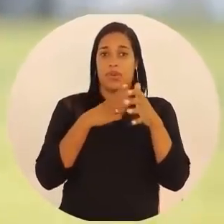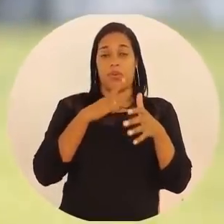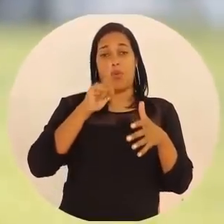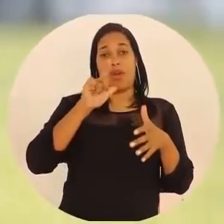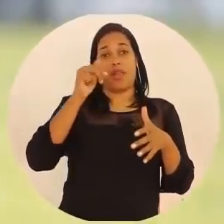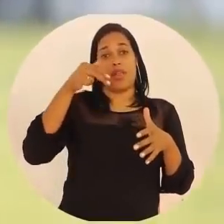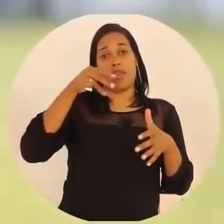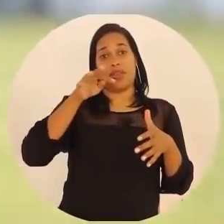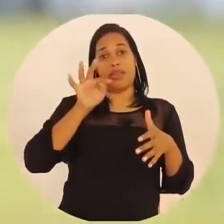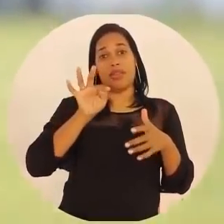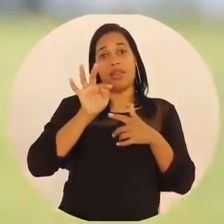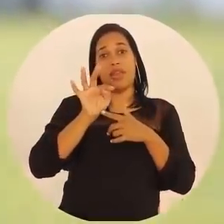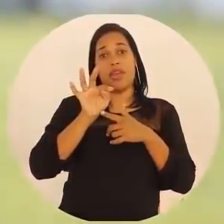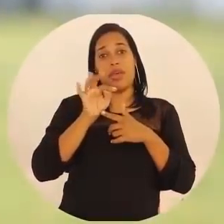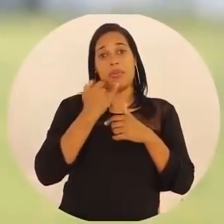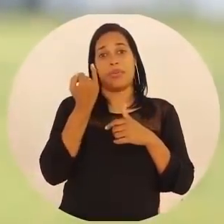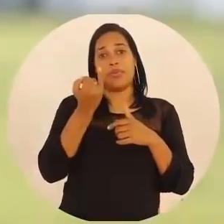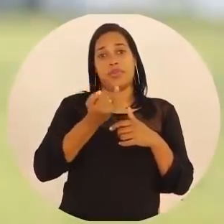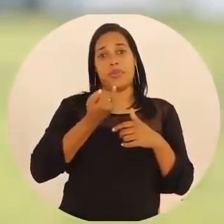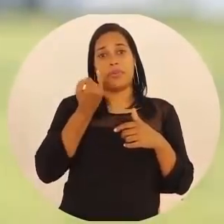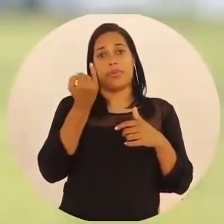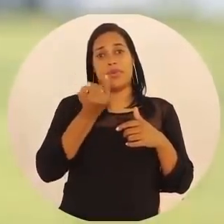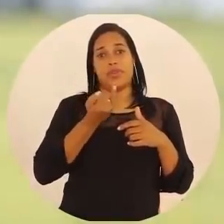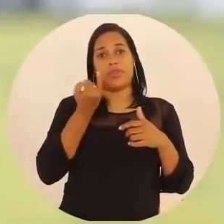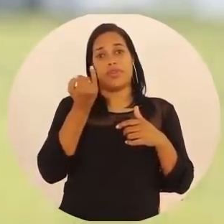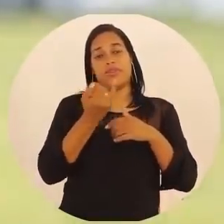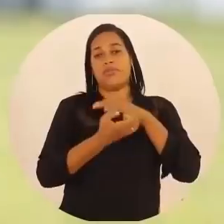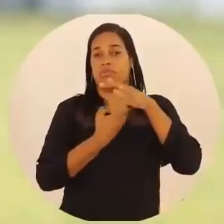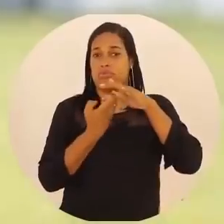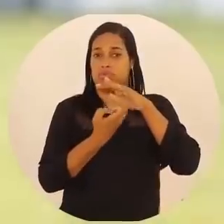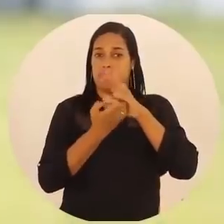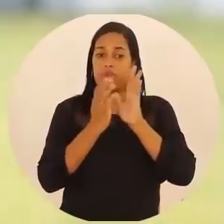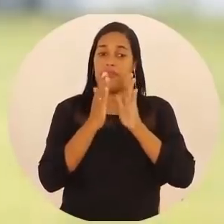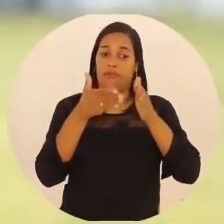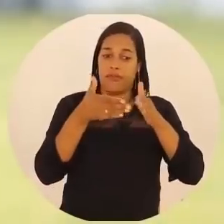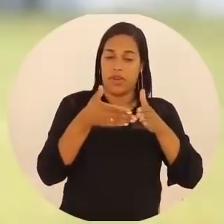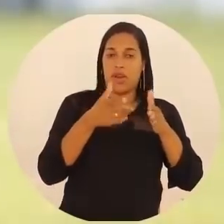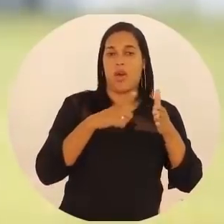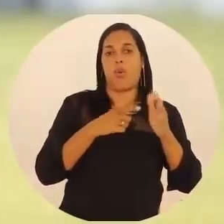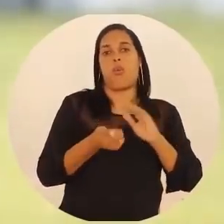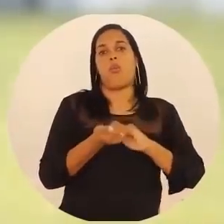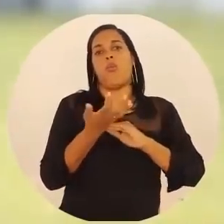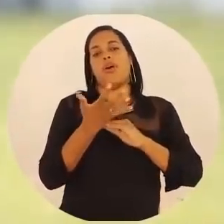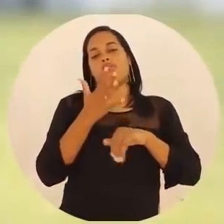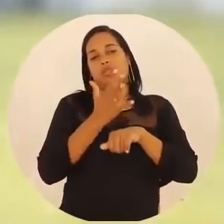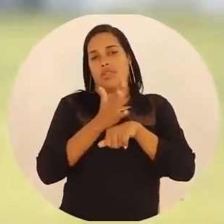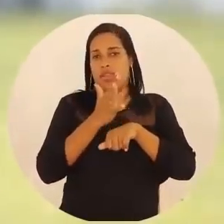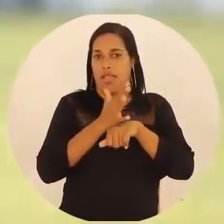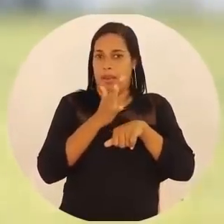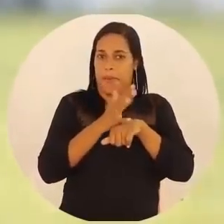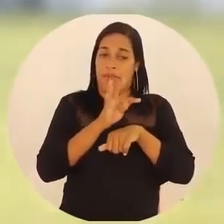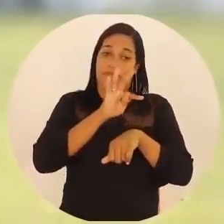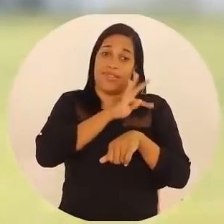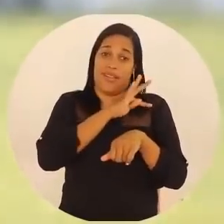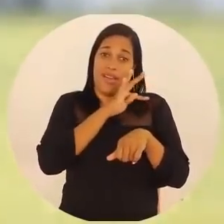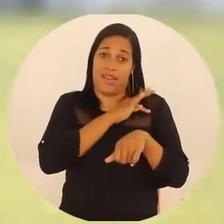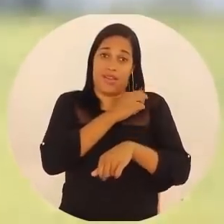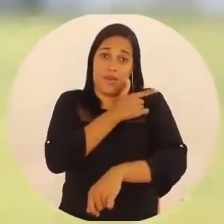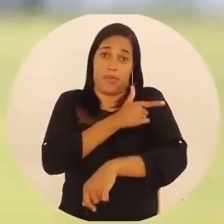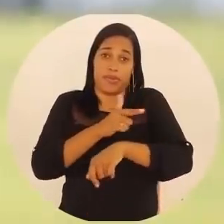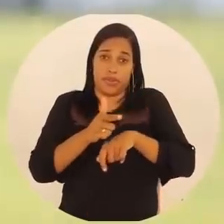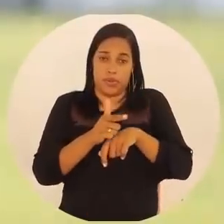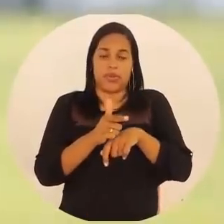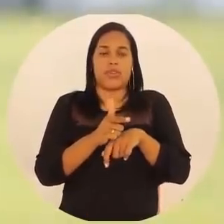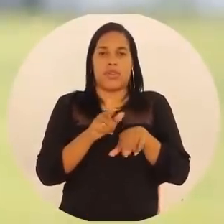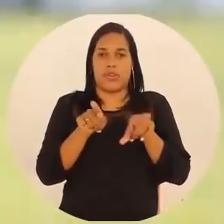o LNT é um recurso importante para que a empresa possa direcionar quais os treinamentos técnicos e comportamentais